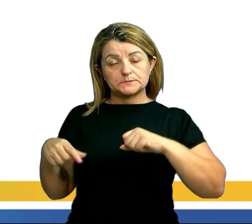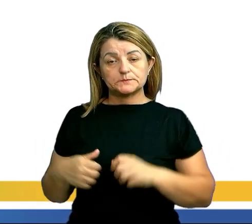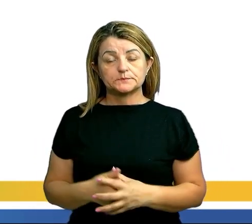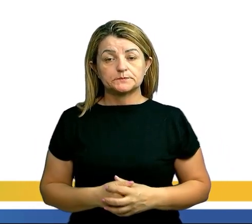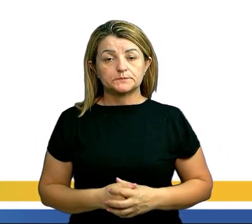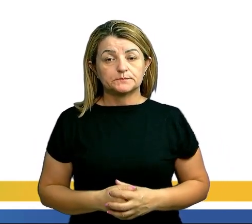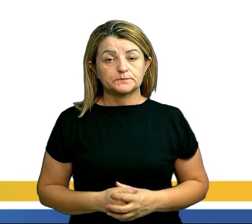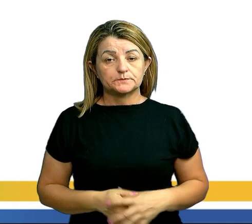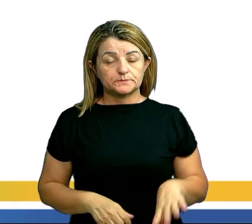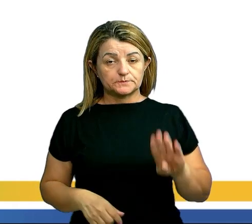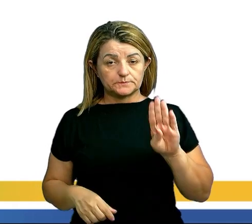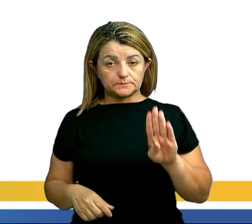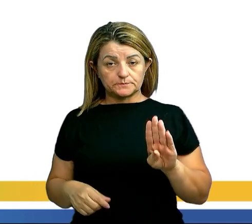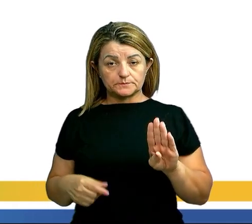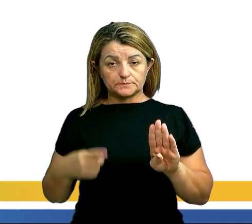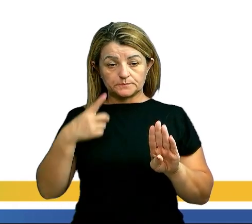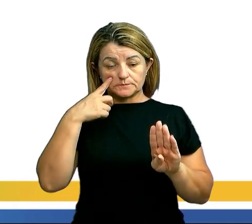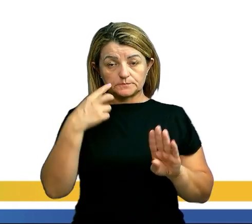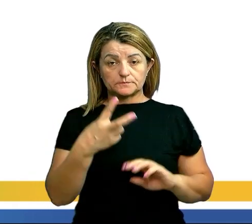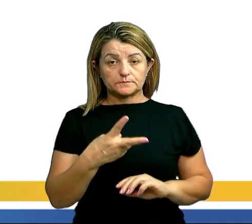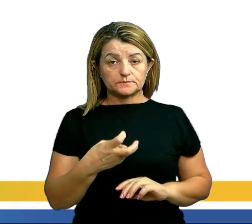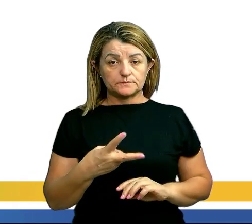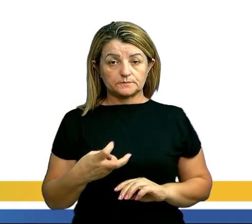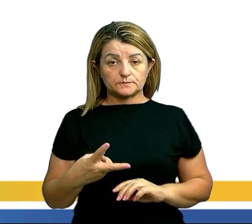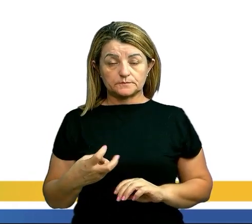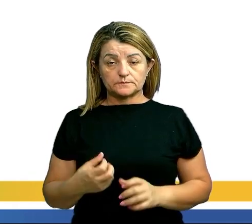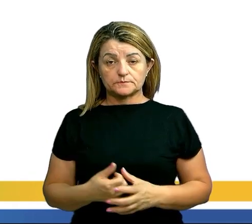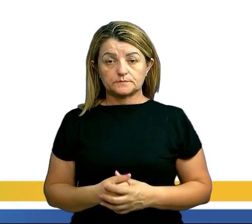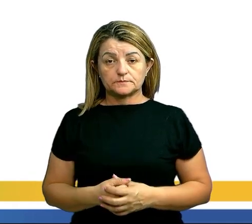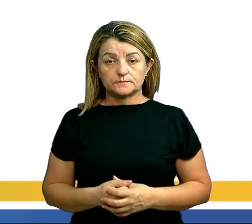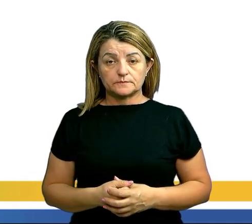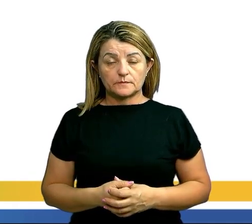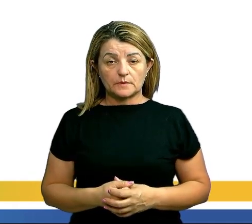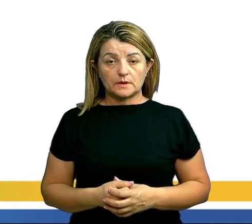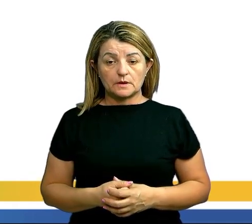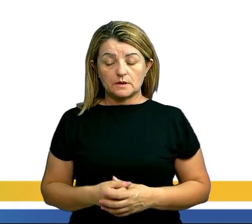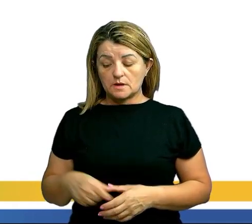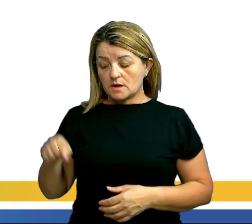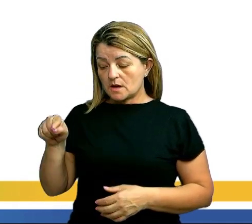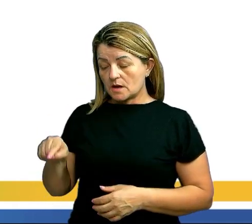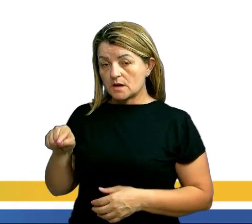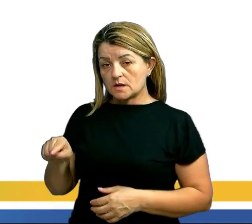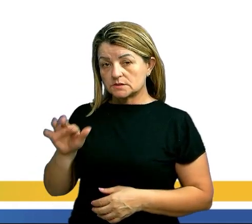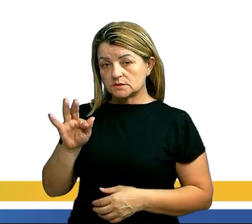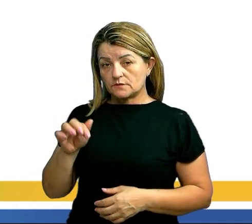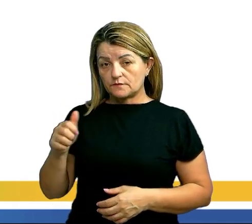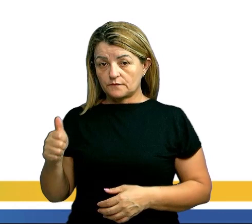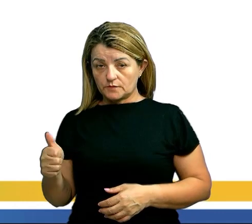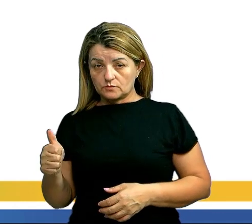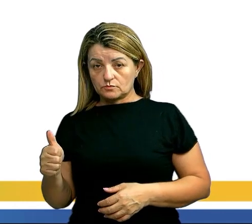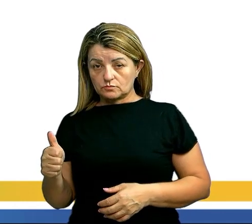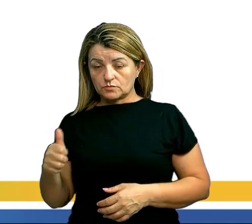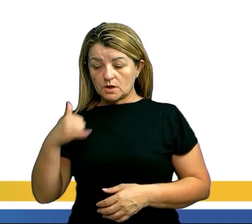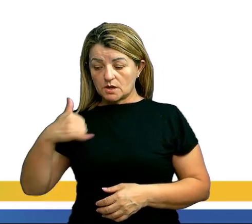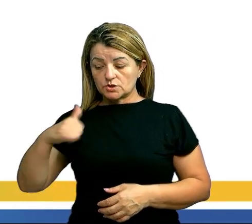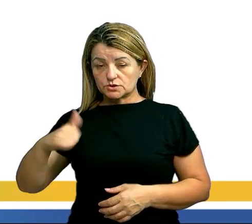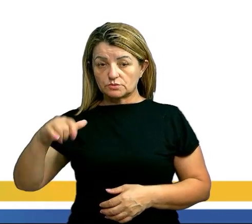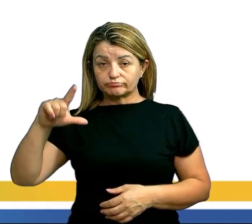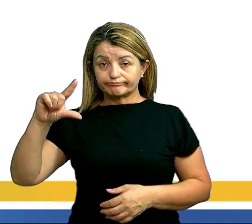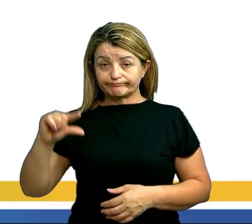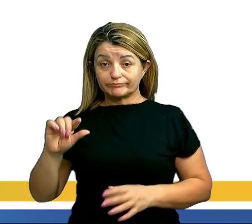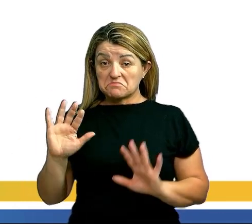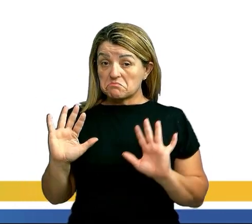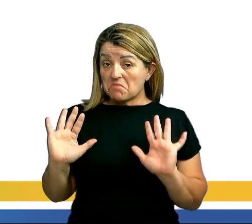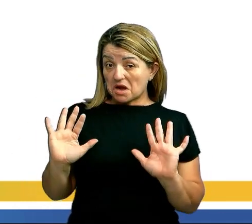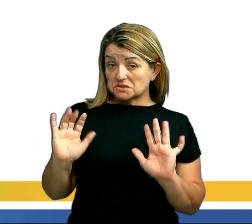na letra B a gente observa que o forno F1 gasta menos energia elétrica porém tem apenas